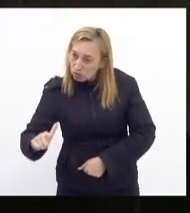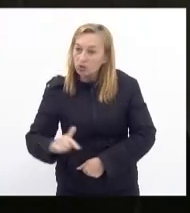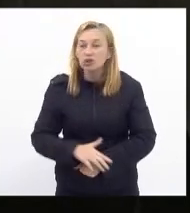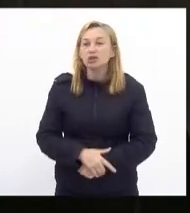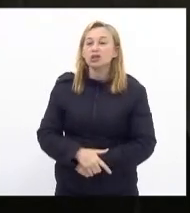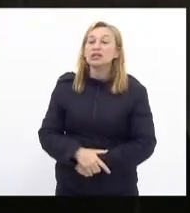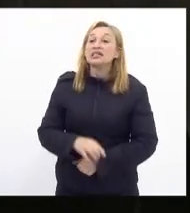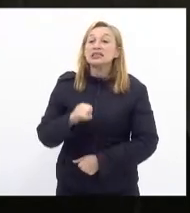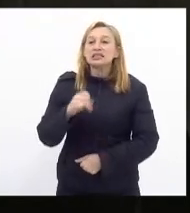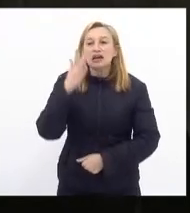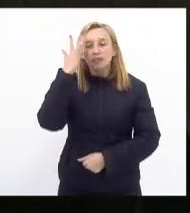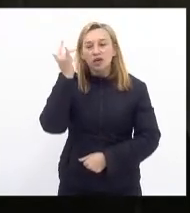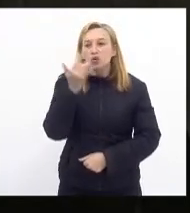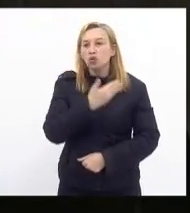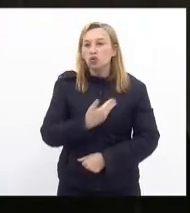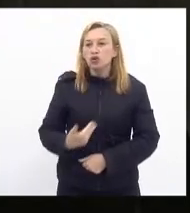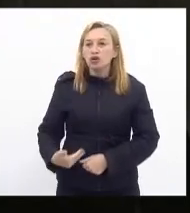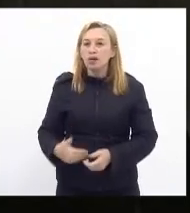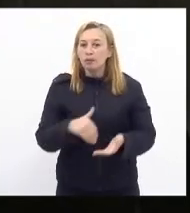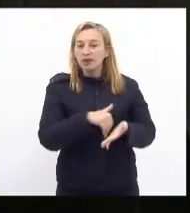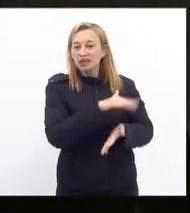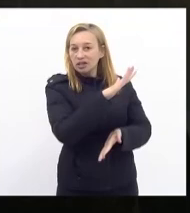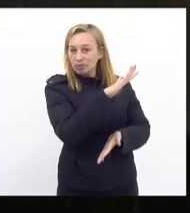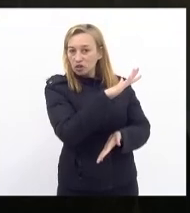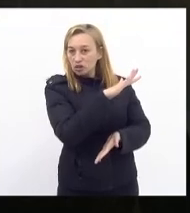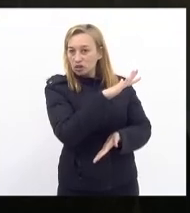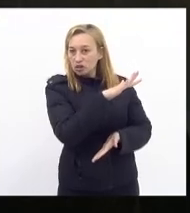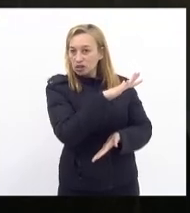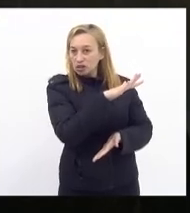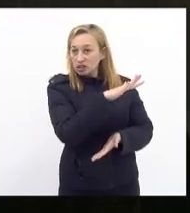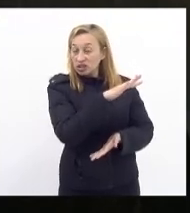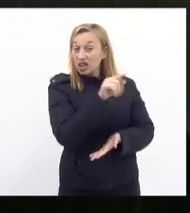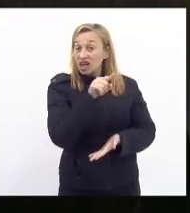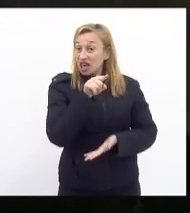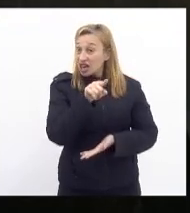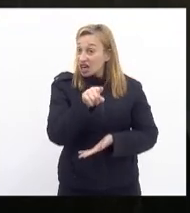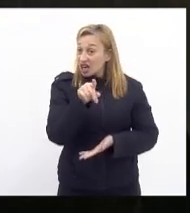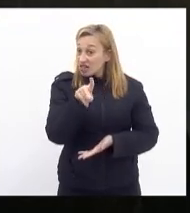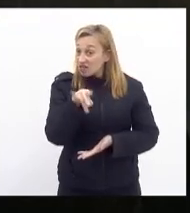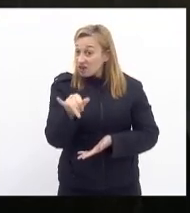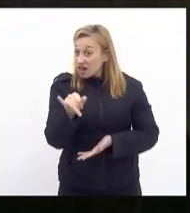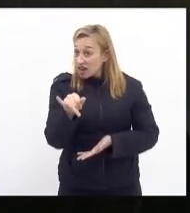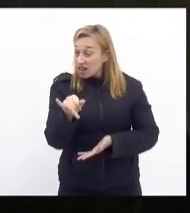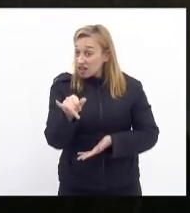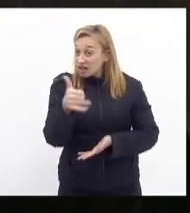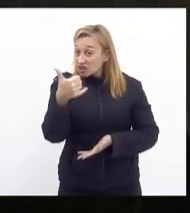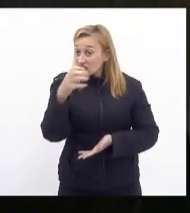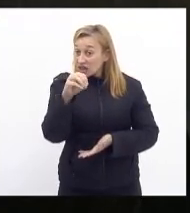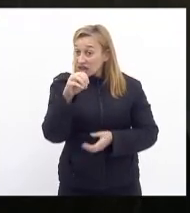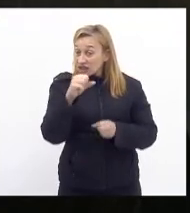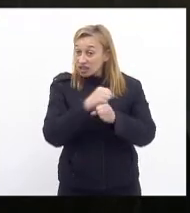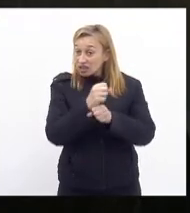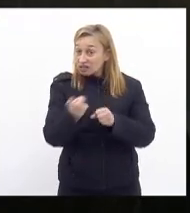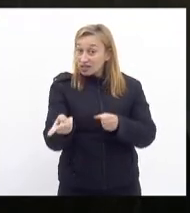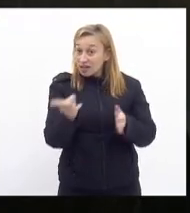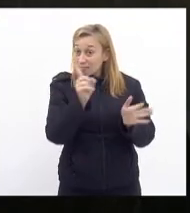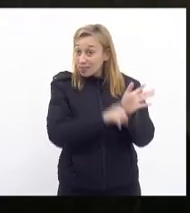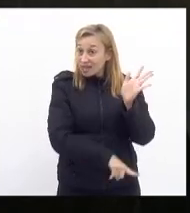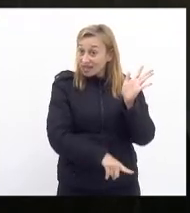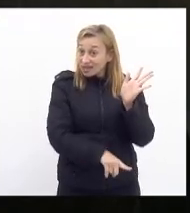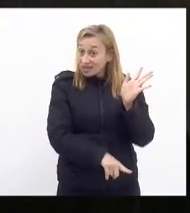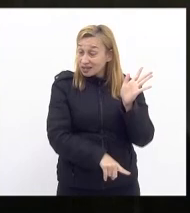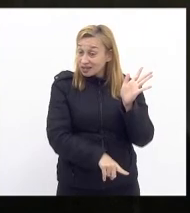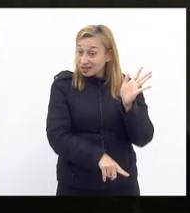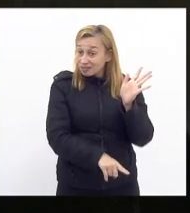se amanhã o governador o mandar embora ele vai embora com 10 anos a menos para